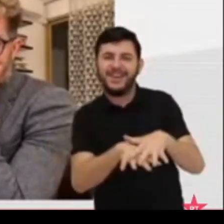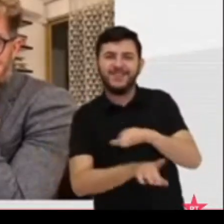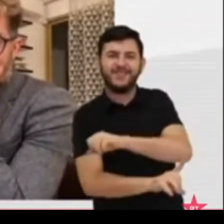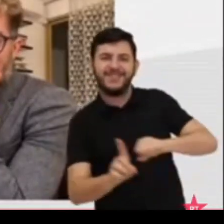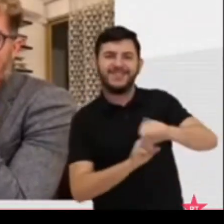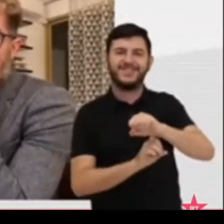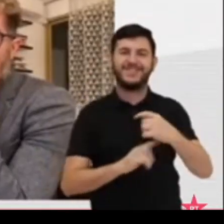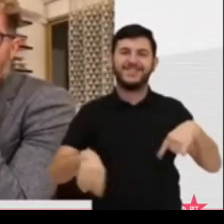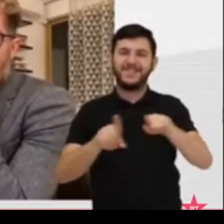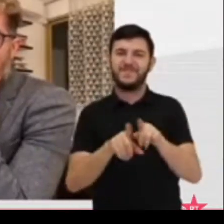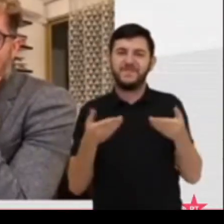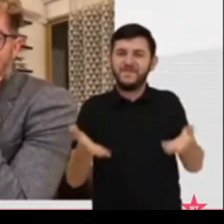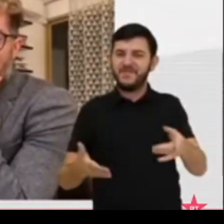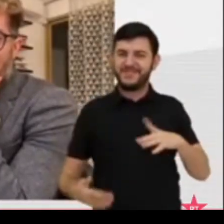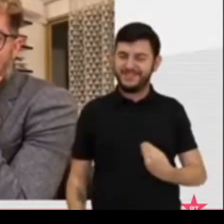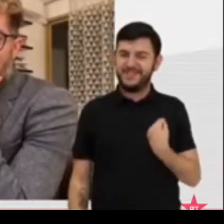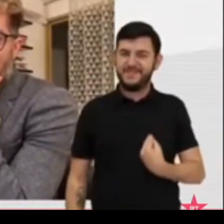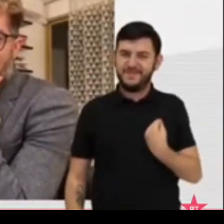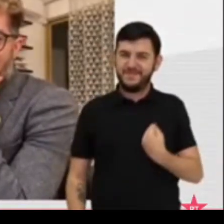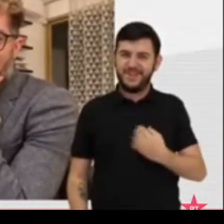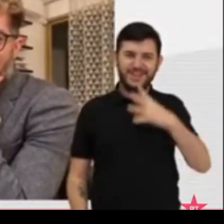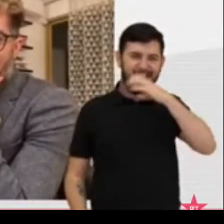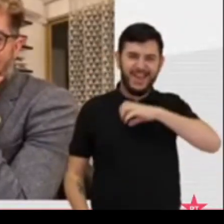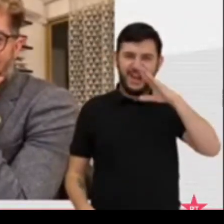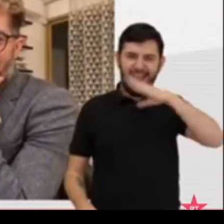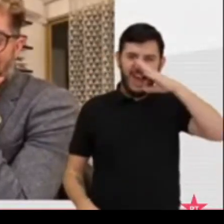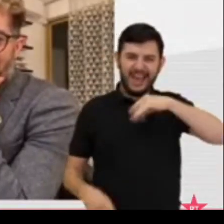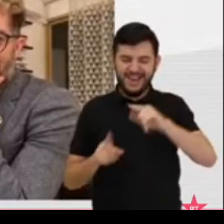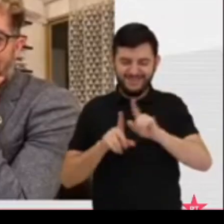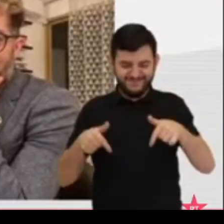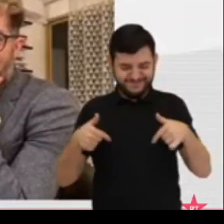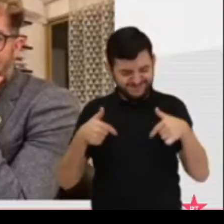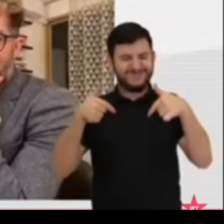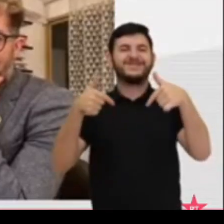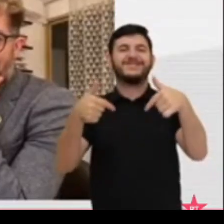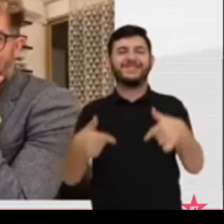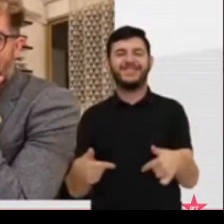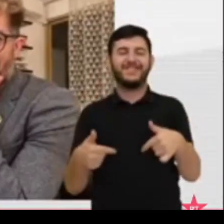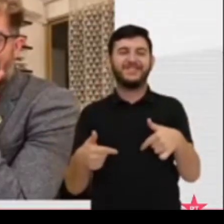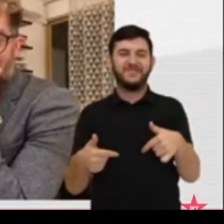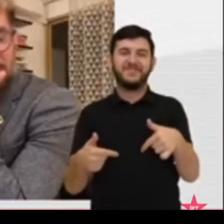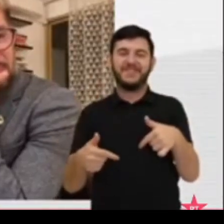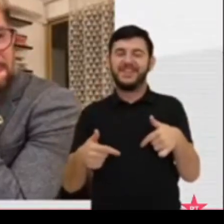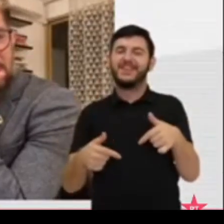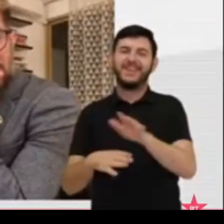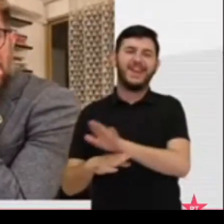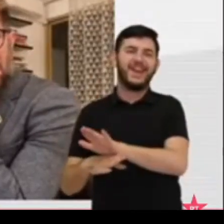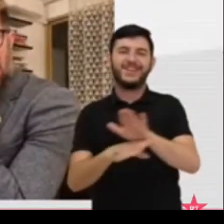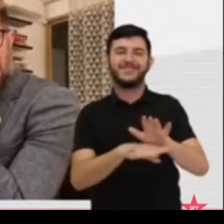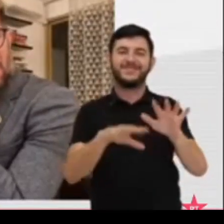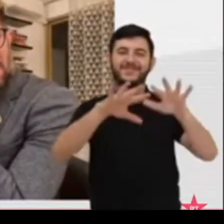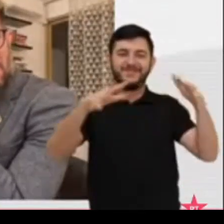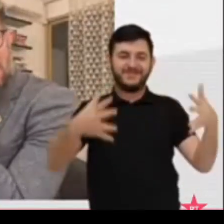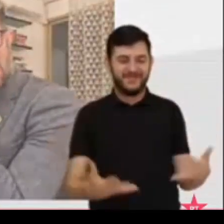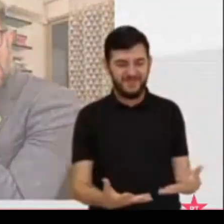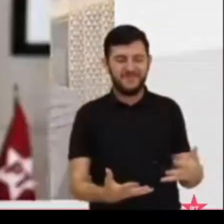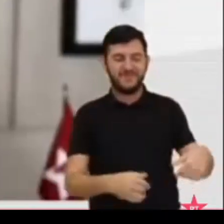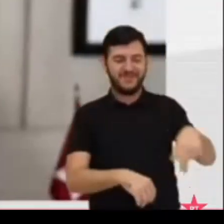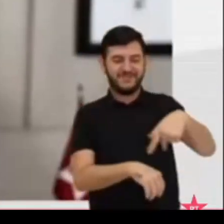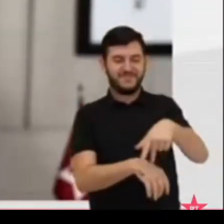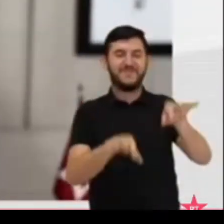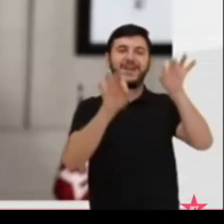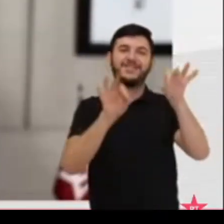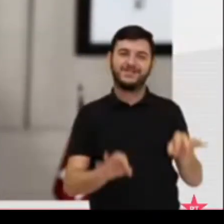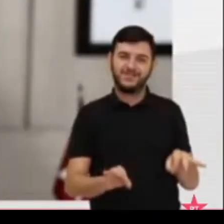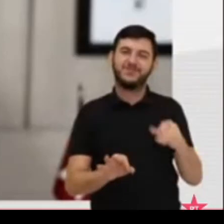tincheiras da resistência ao lado daqueles que lutam pela construção de um mundo e de um país mais justo.